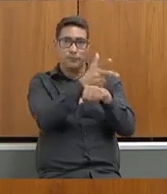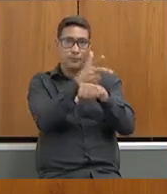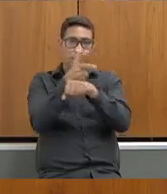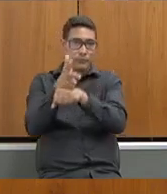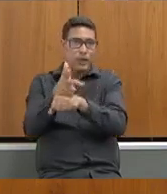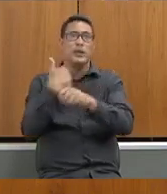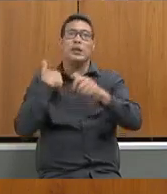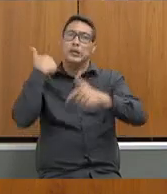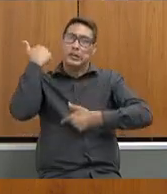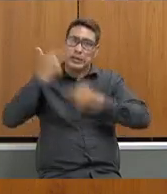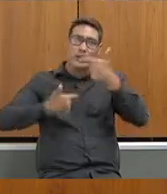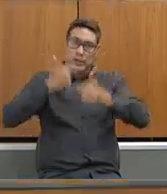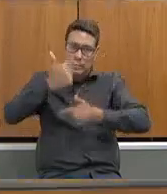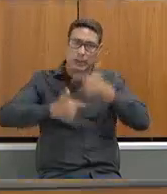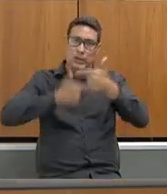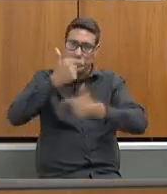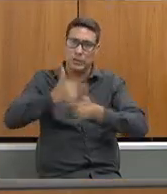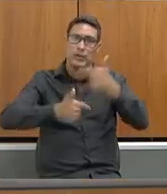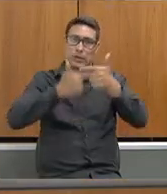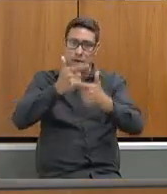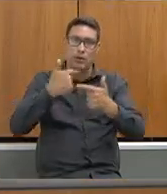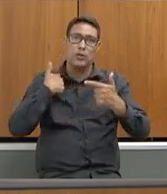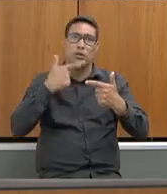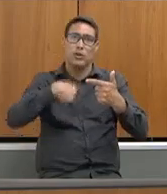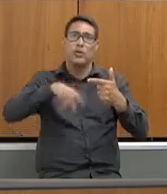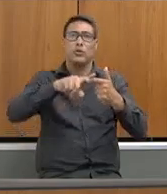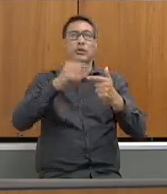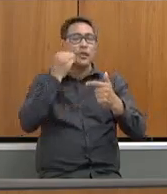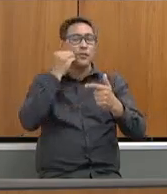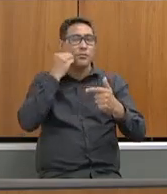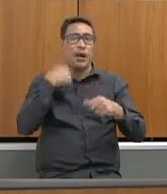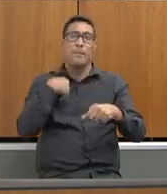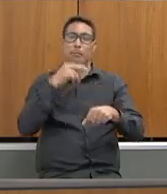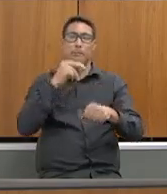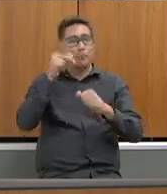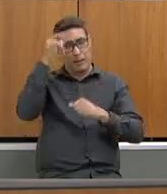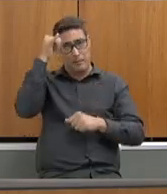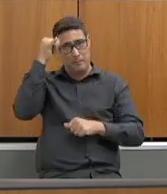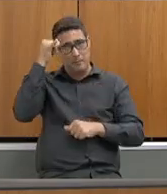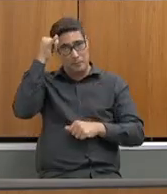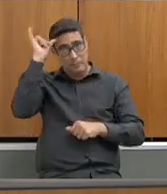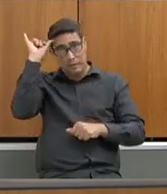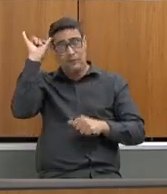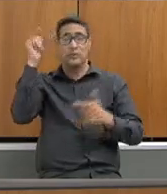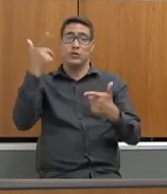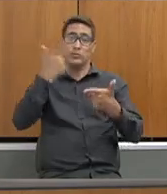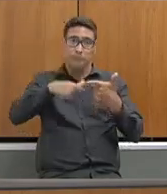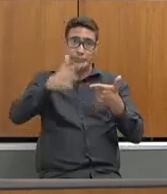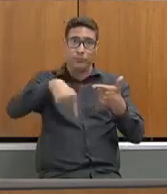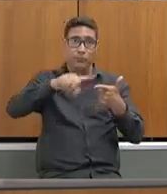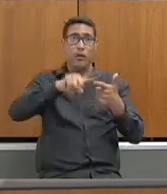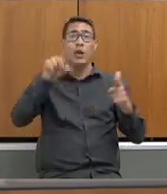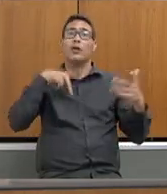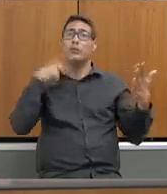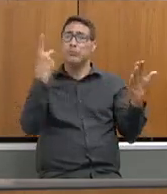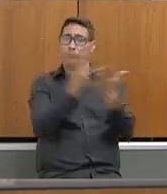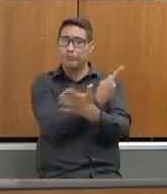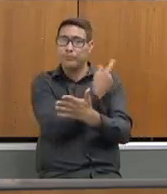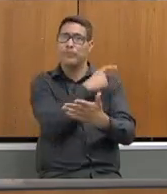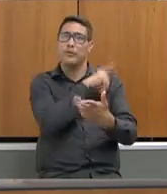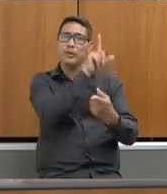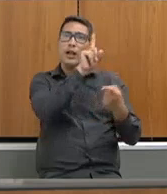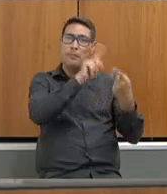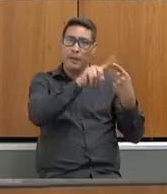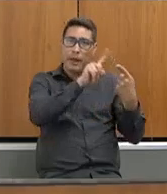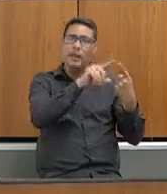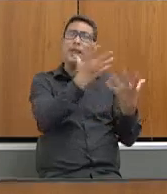forma árdua para mitigarmos, para trabalhar de forma preventiva. quando temos qualquer situação e recebemos situações de ameaças que